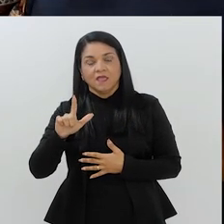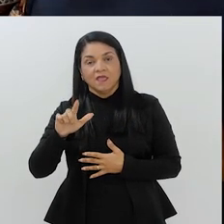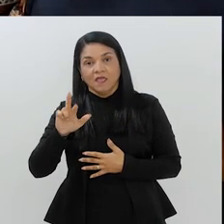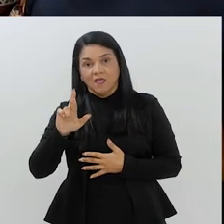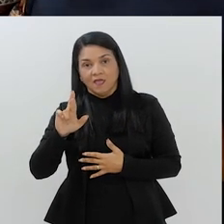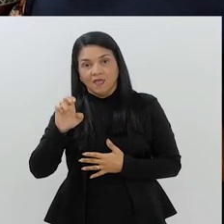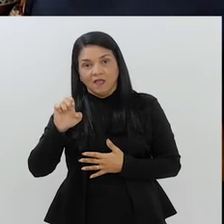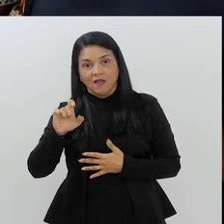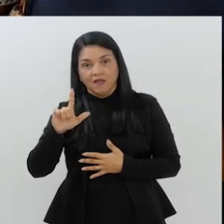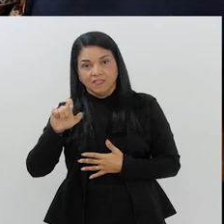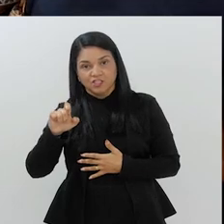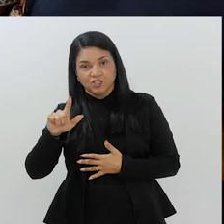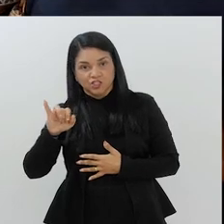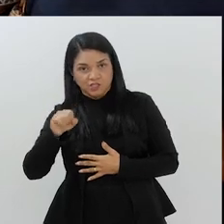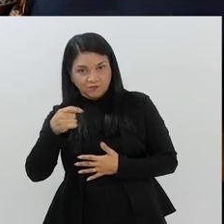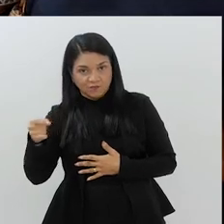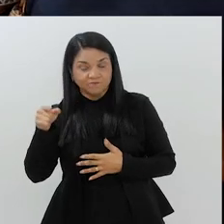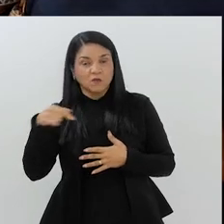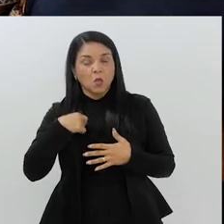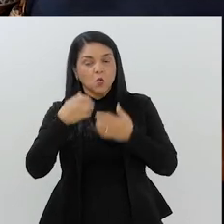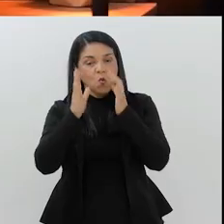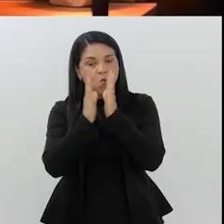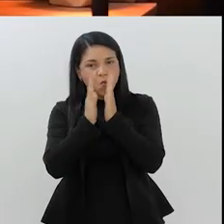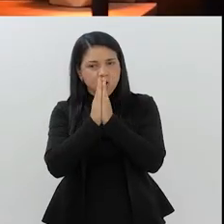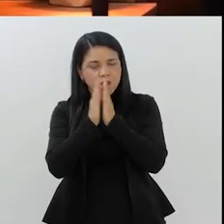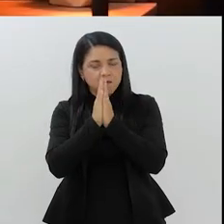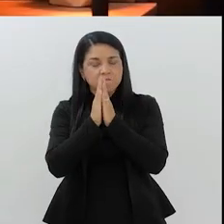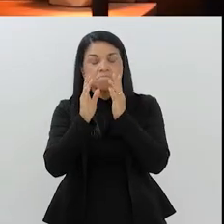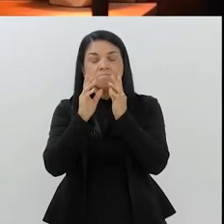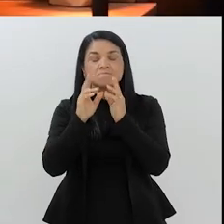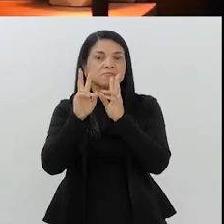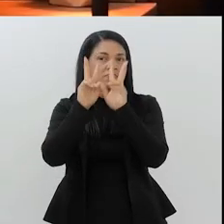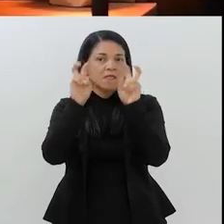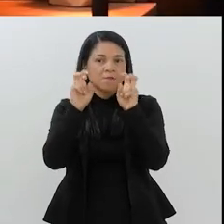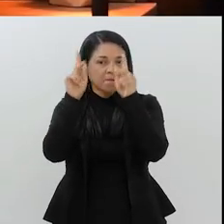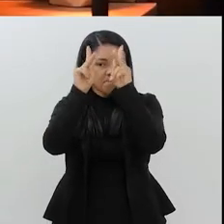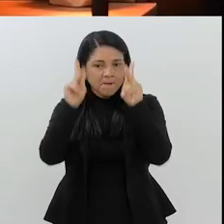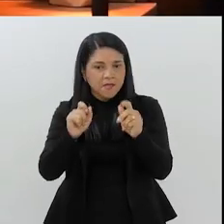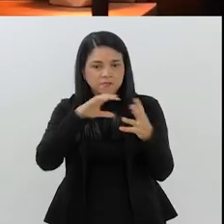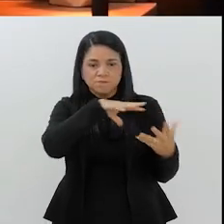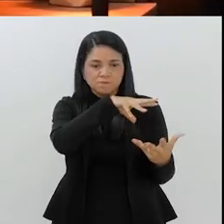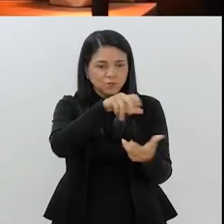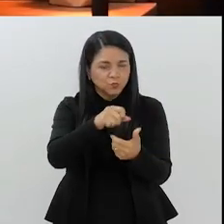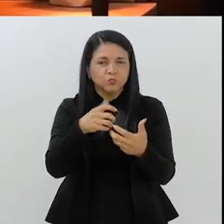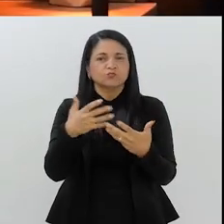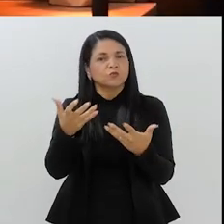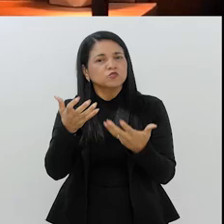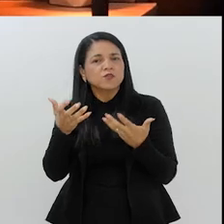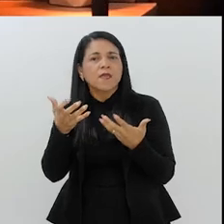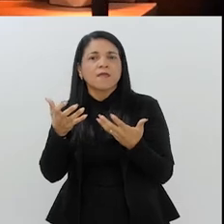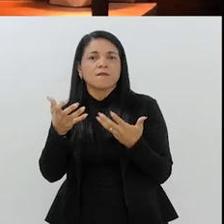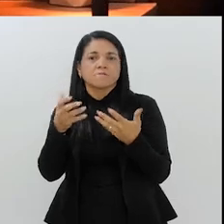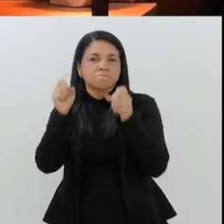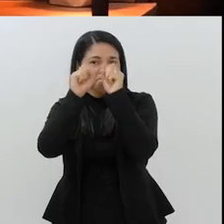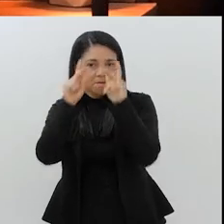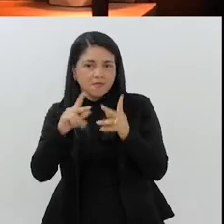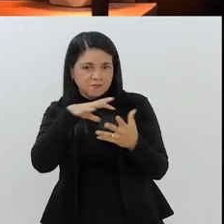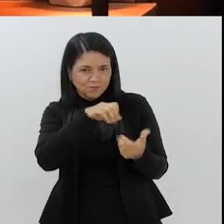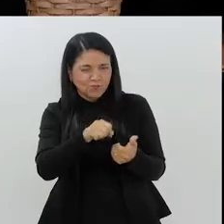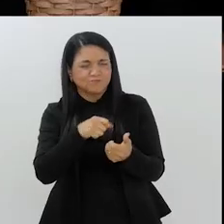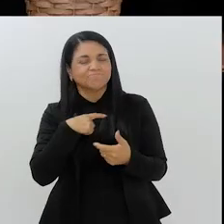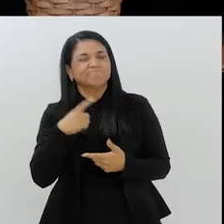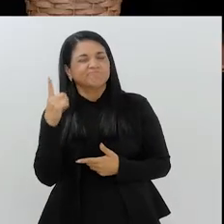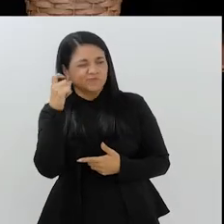eu rezei pela paz, pela paz no mundo, né? E isso fala ao coração de todos, porque todos querem a paz. É, porque está